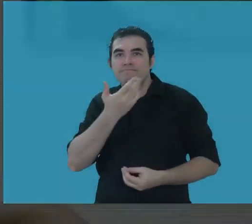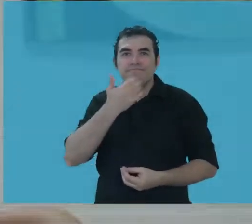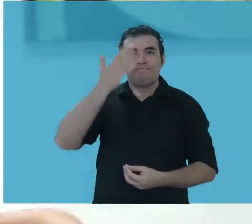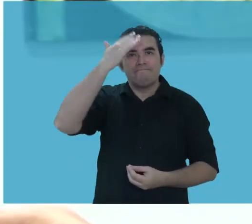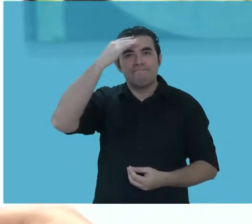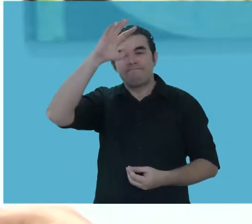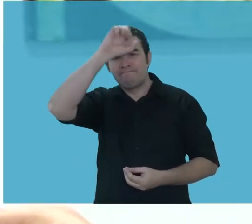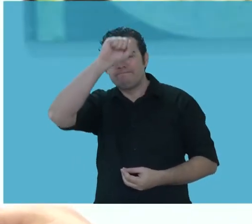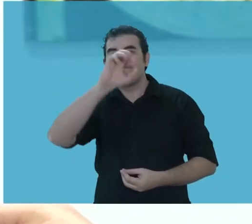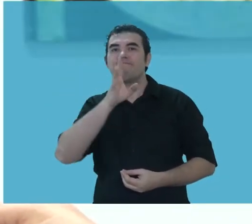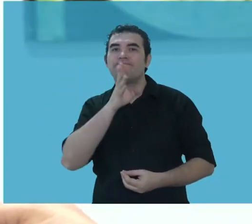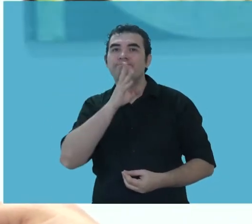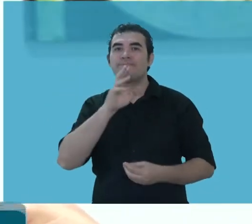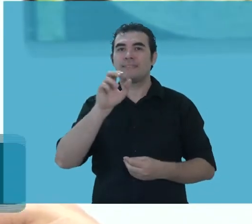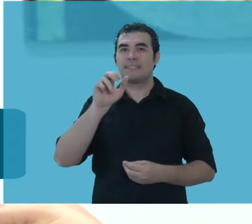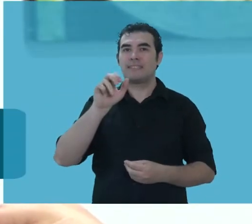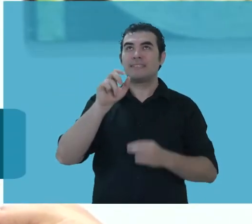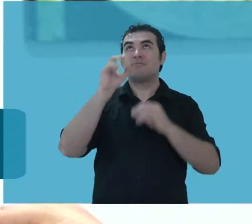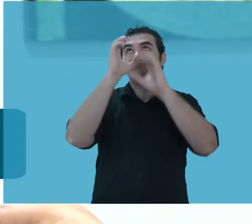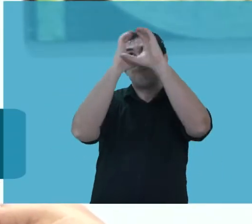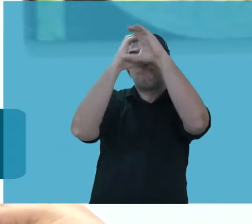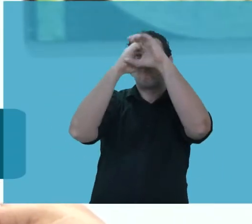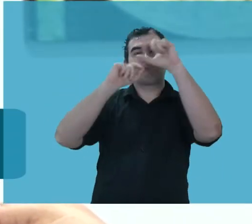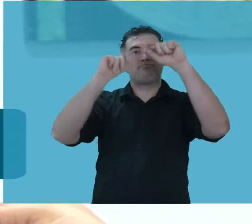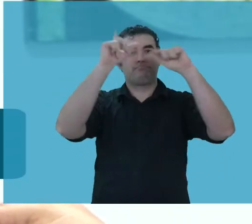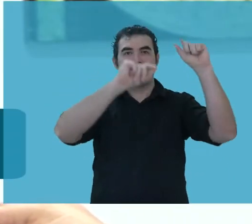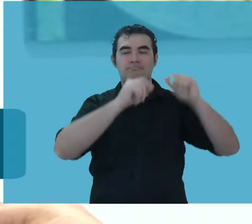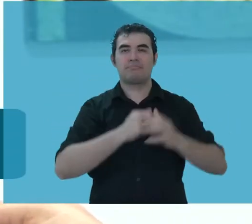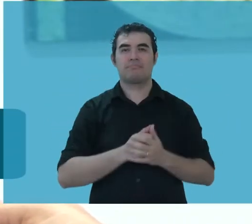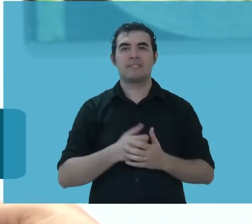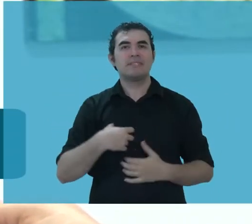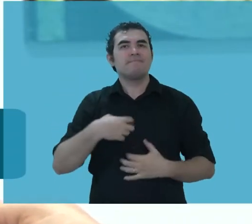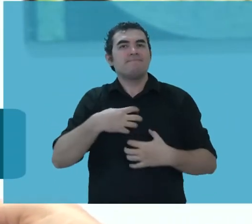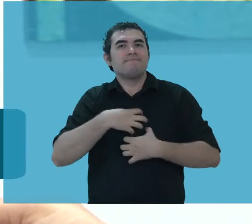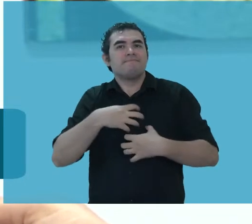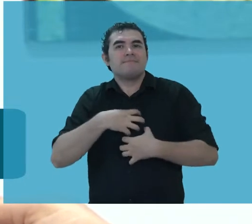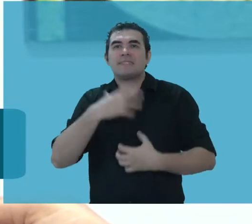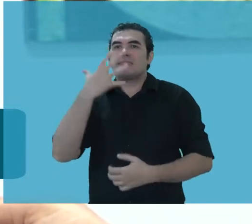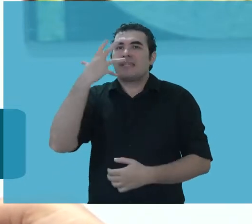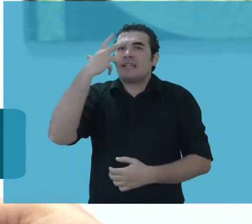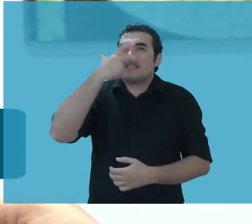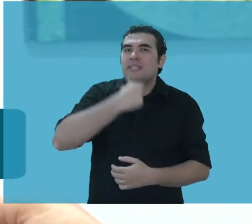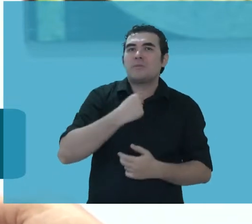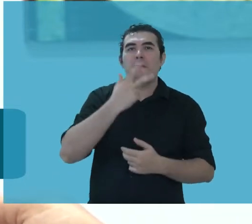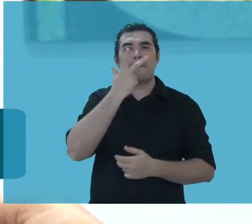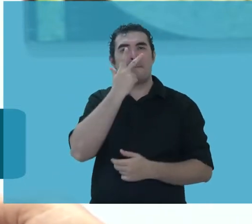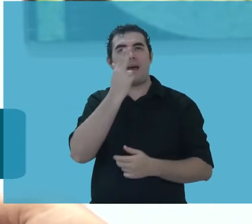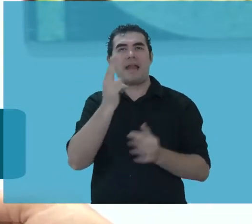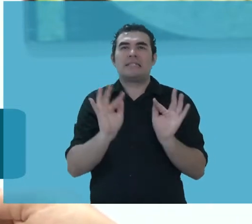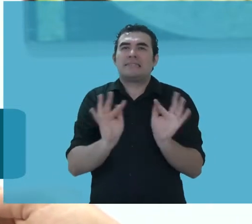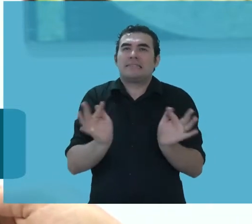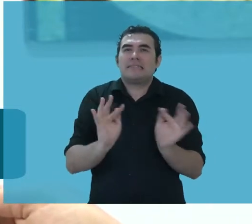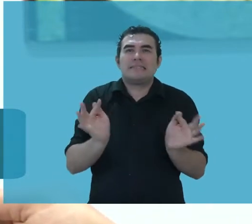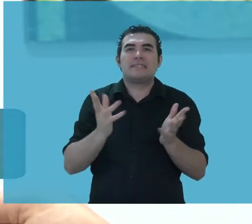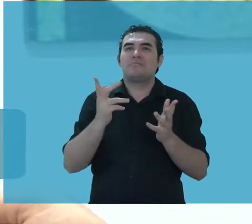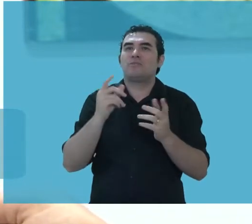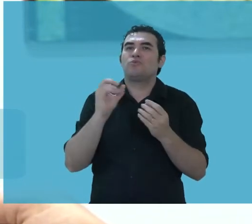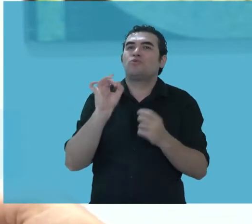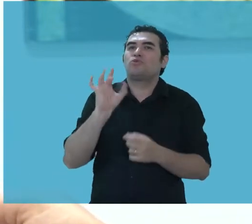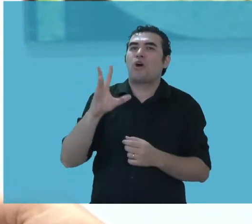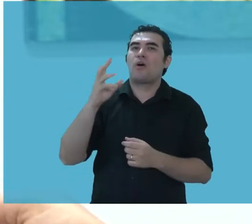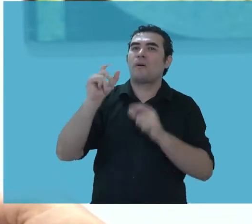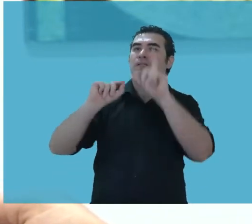ela. Acho que o quão bonita ela é, uma coisa que praticamente é tão simples, se tornou tão complexa, como